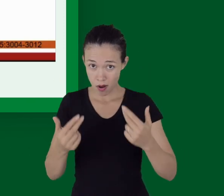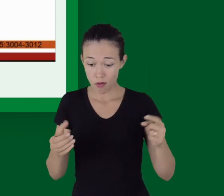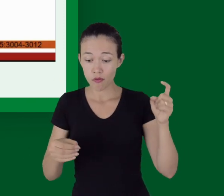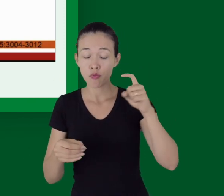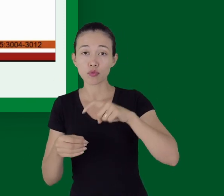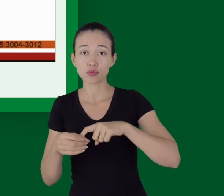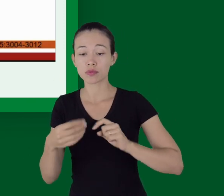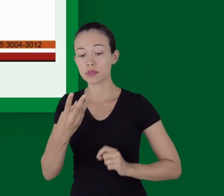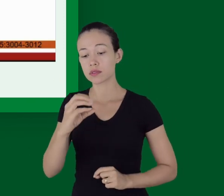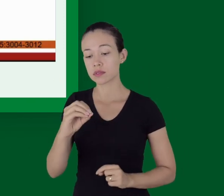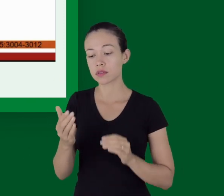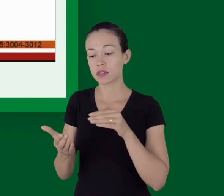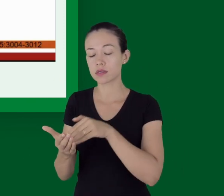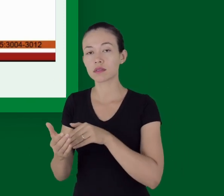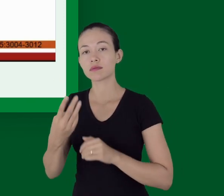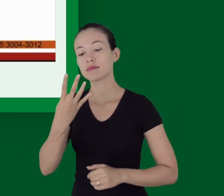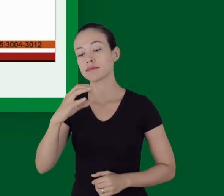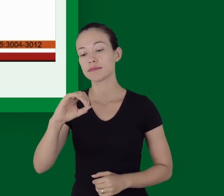% do fluxo normal.